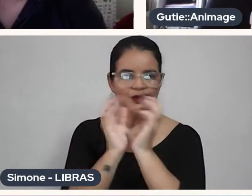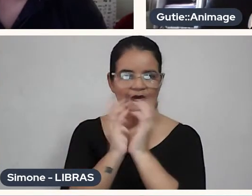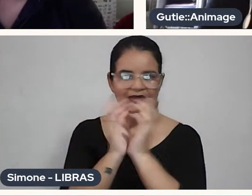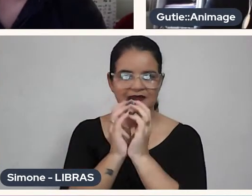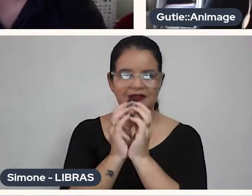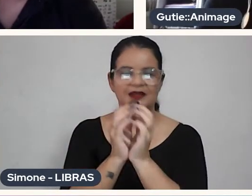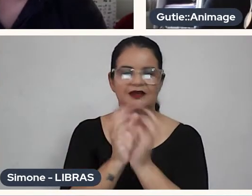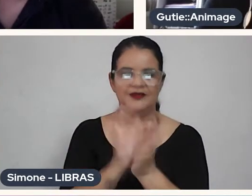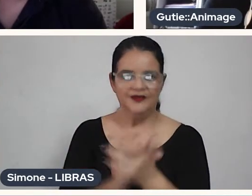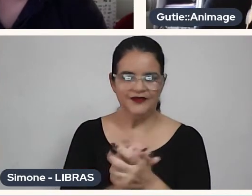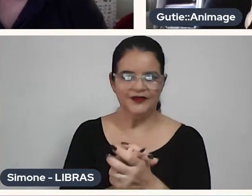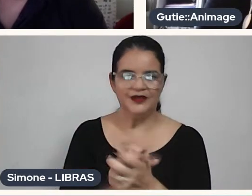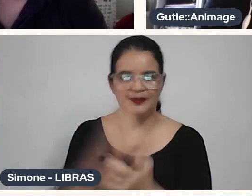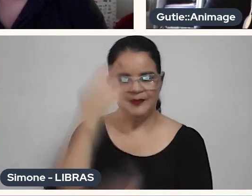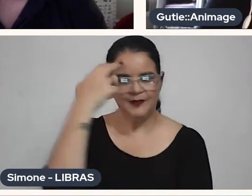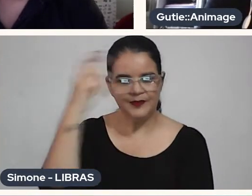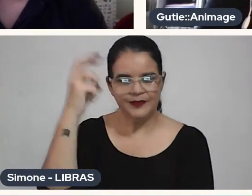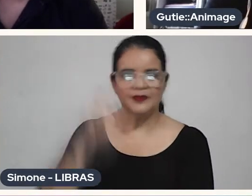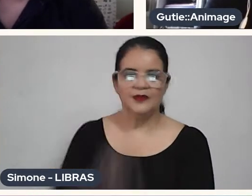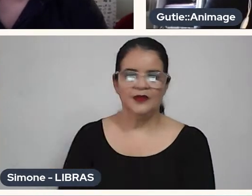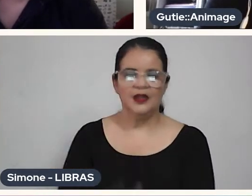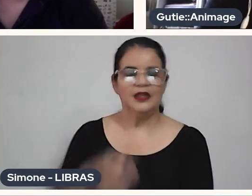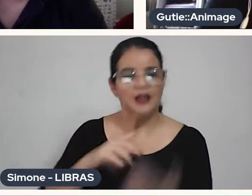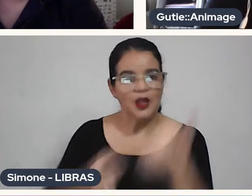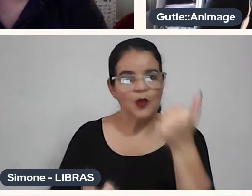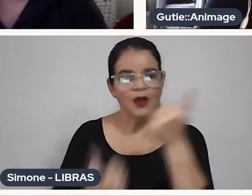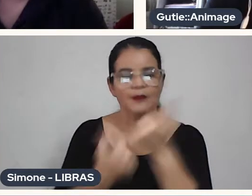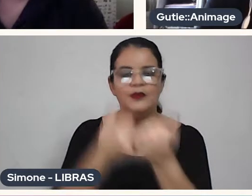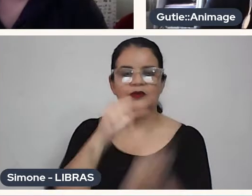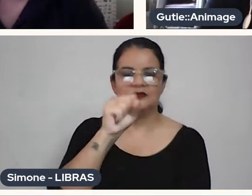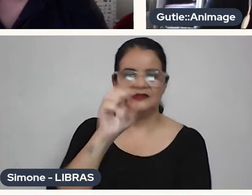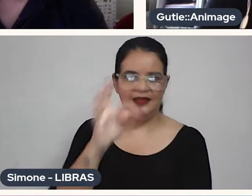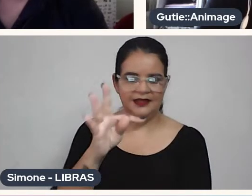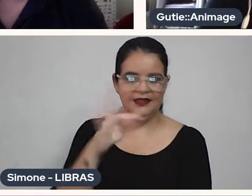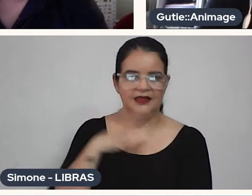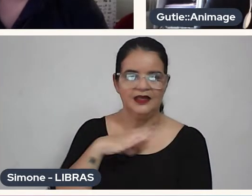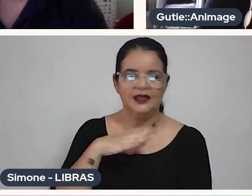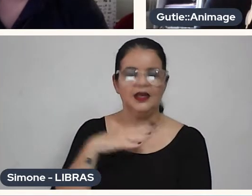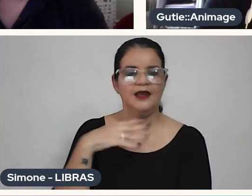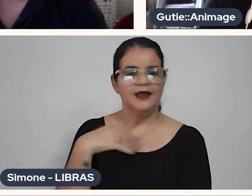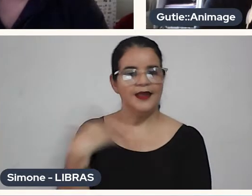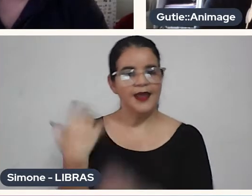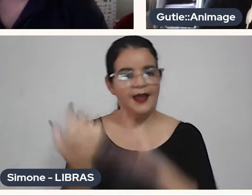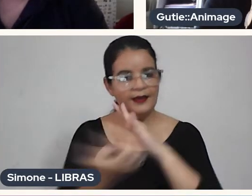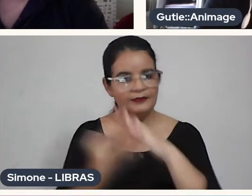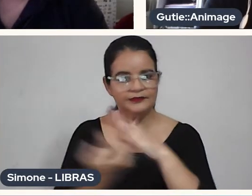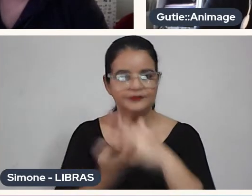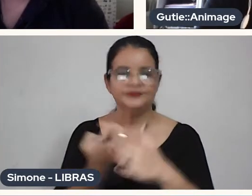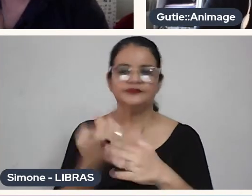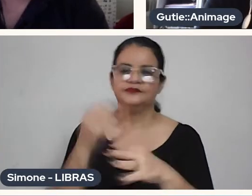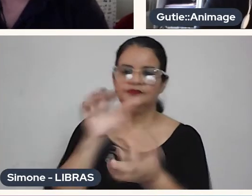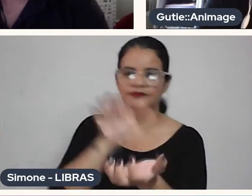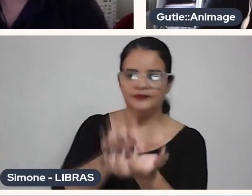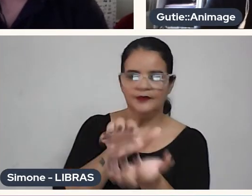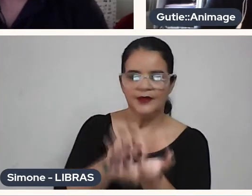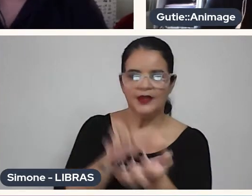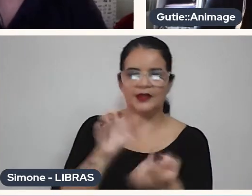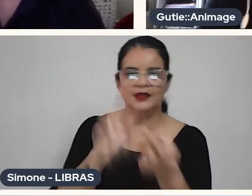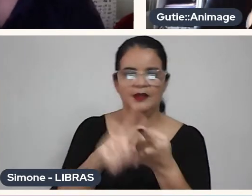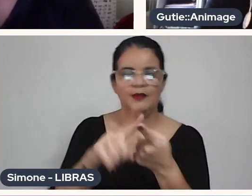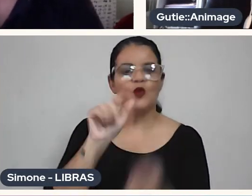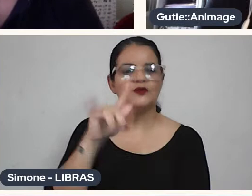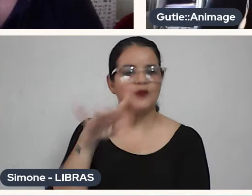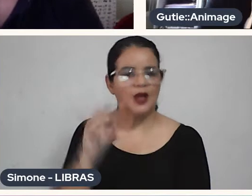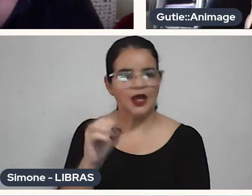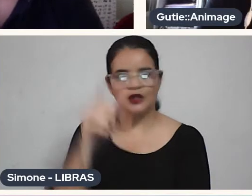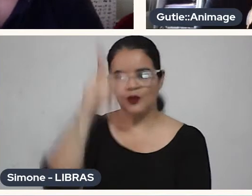à Cultura. Nós também temos o apoio da CEP, que é a Companhia Editora de Pernambuco, e também do Consulado da Alemanha,